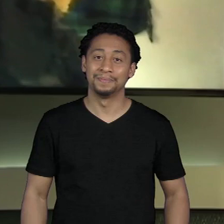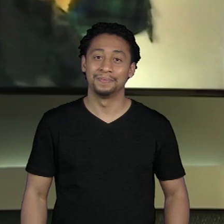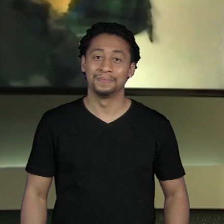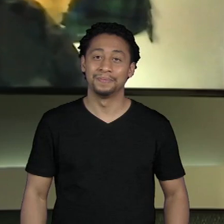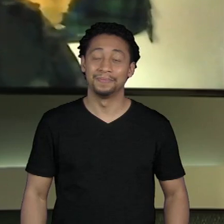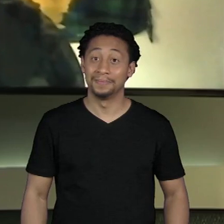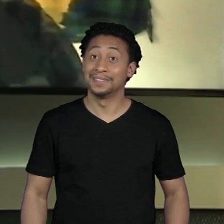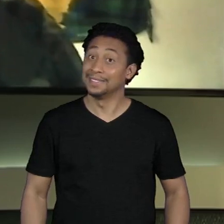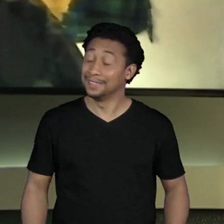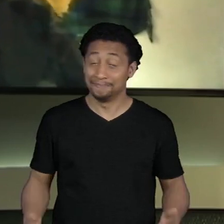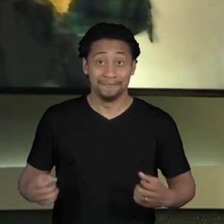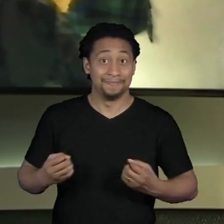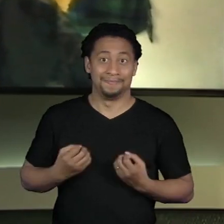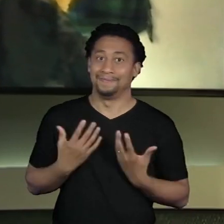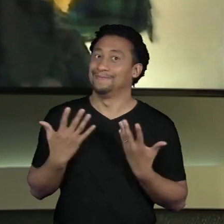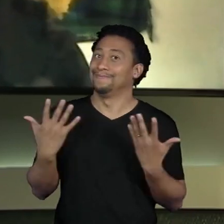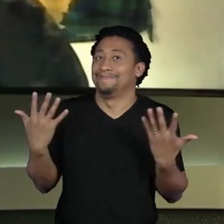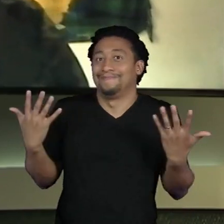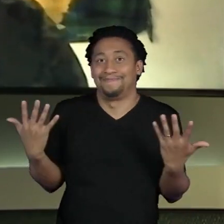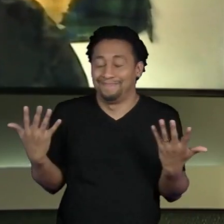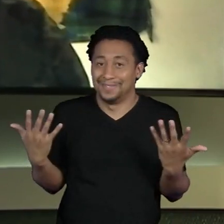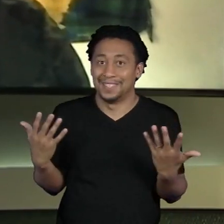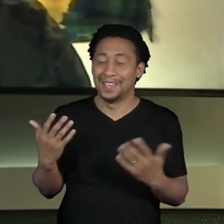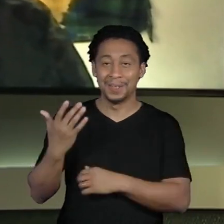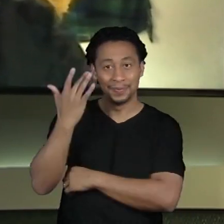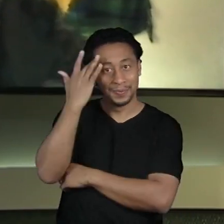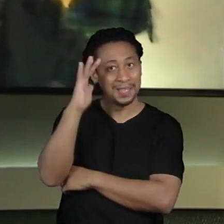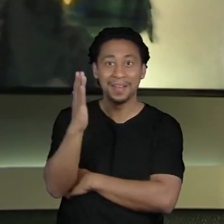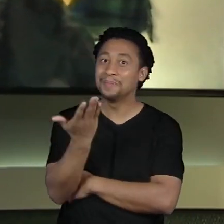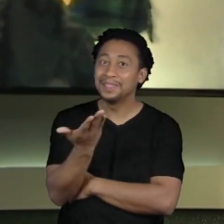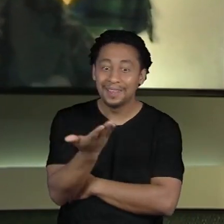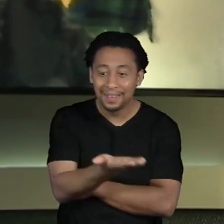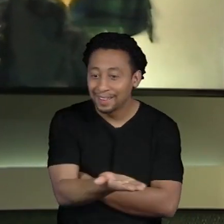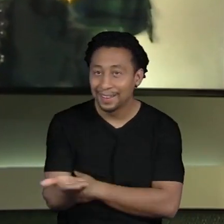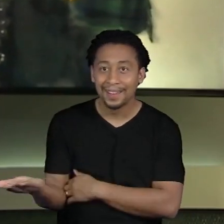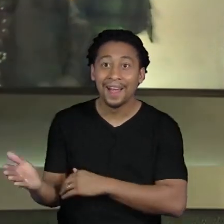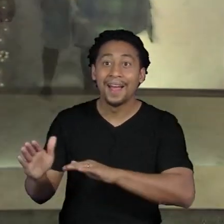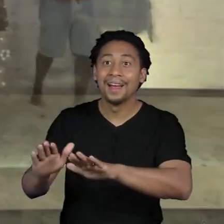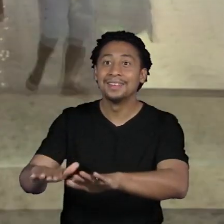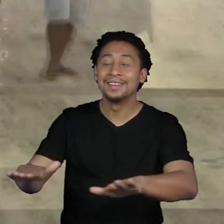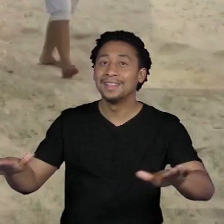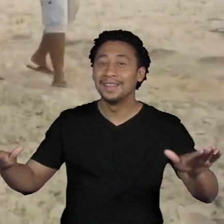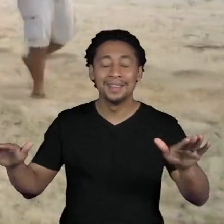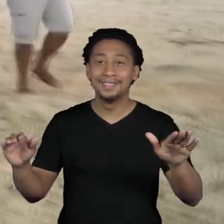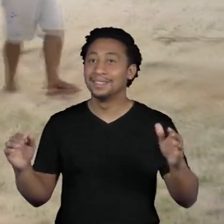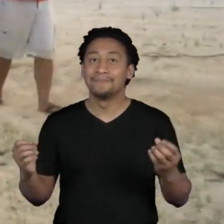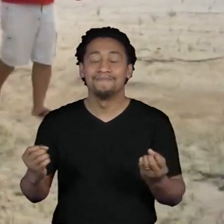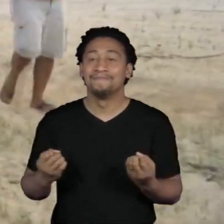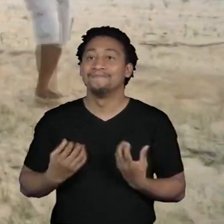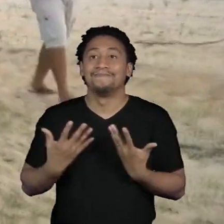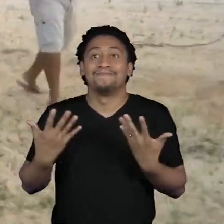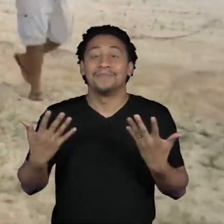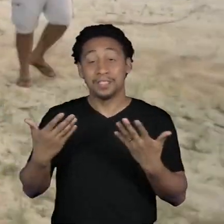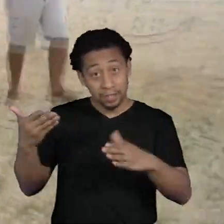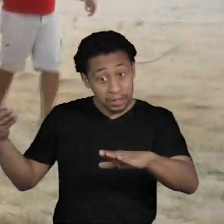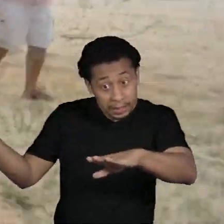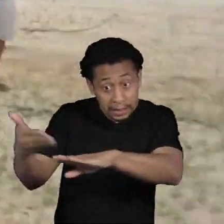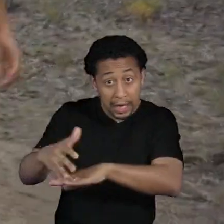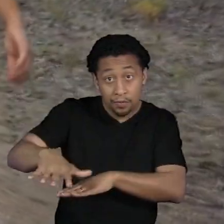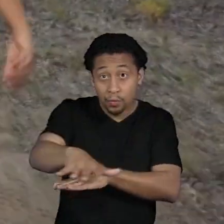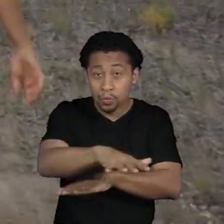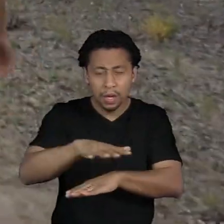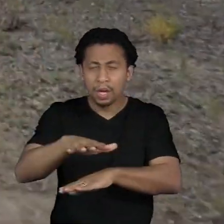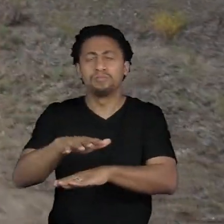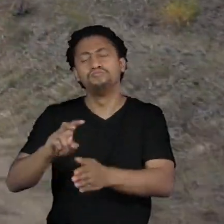Foi surpreendente para mim porque eu realmente não eu não esperava aquela reação a gente chegava na comunidade de manhã